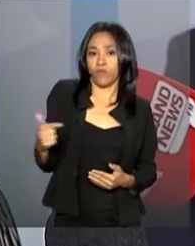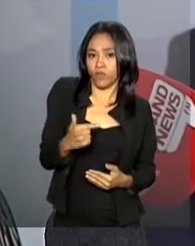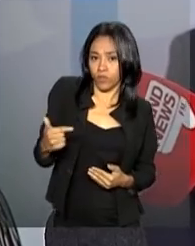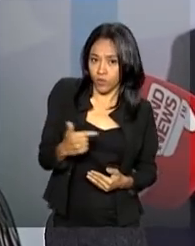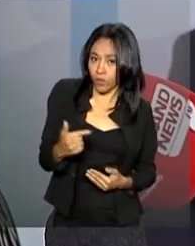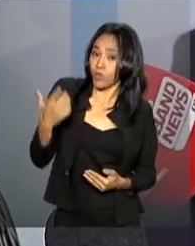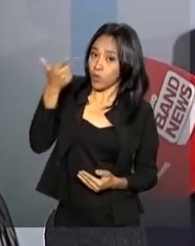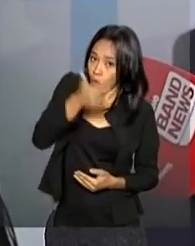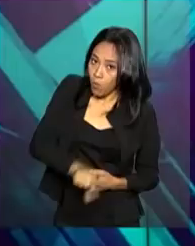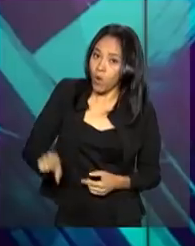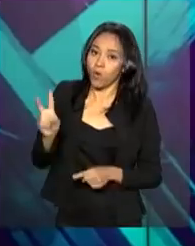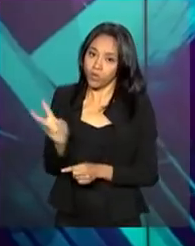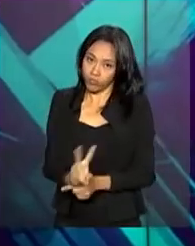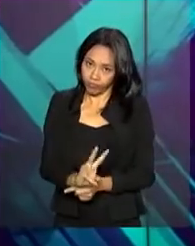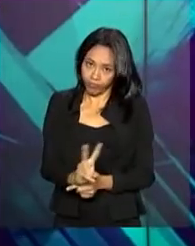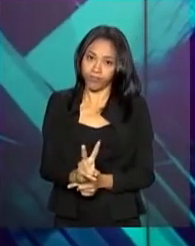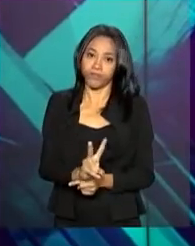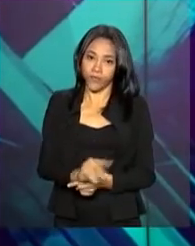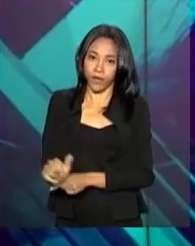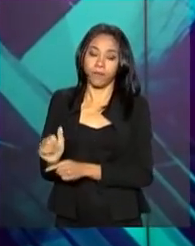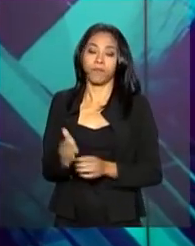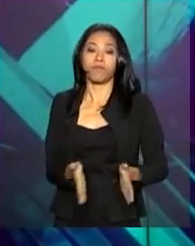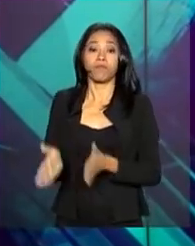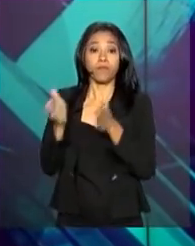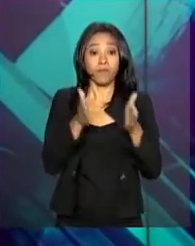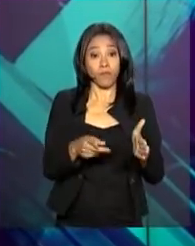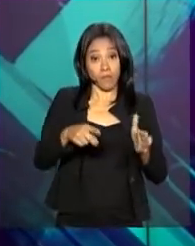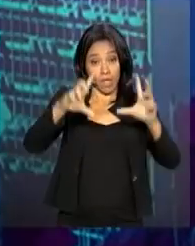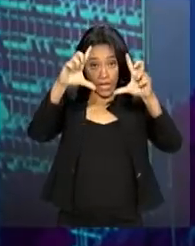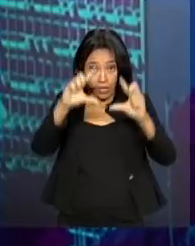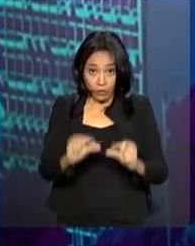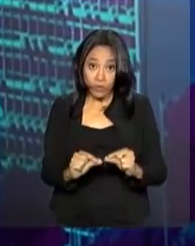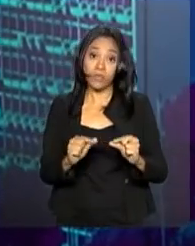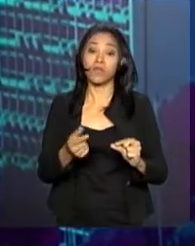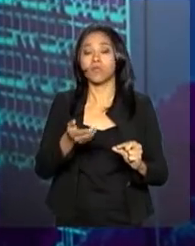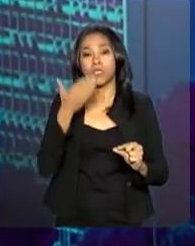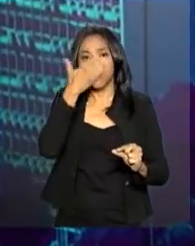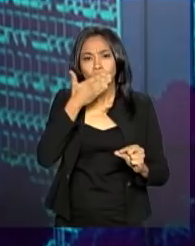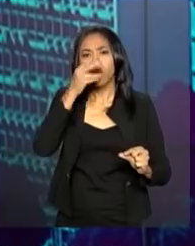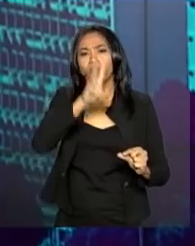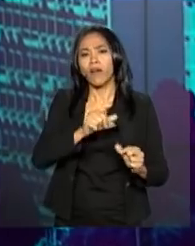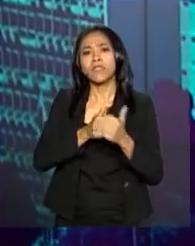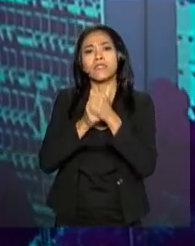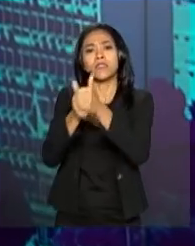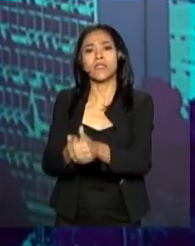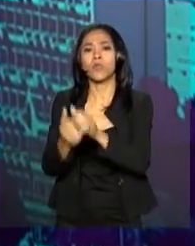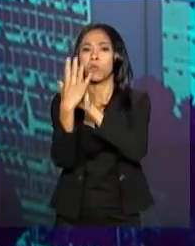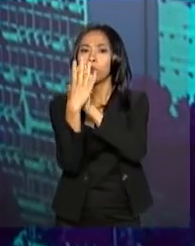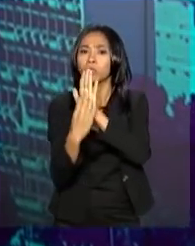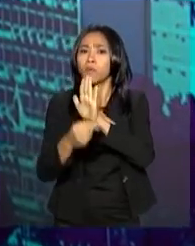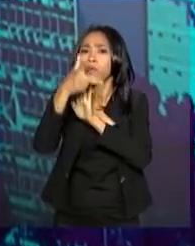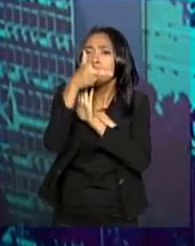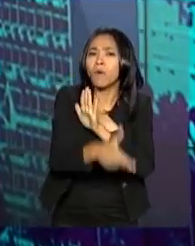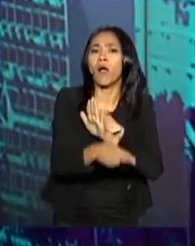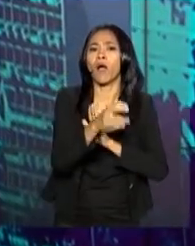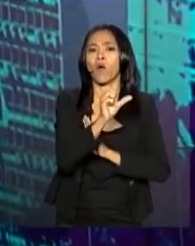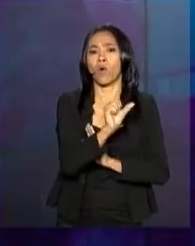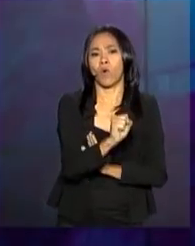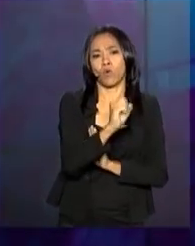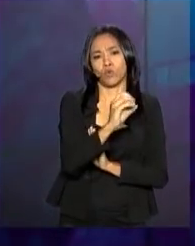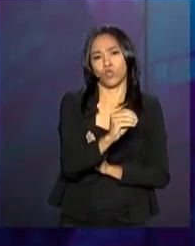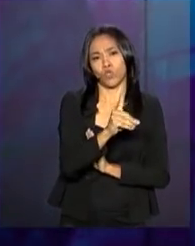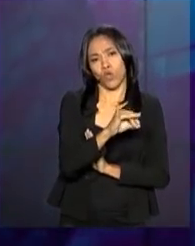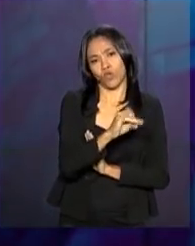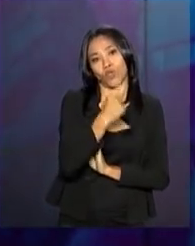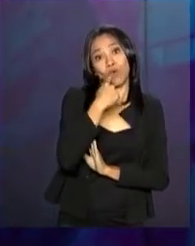monitoramento. A redução de açúcar vai seguir um modelo implementado com relação ao sódio, que é outro vilão da